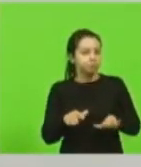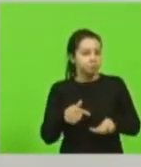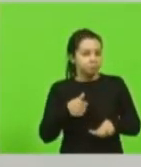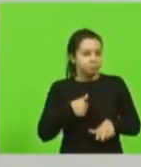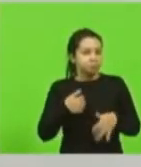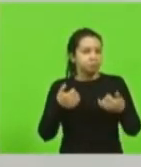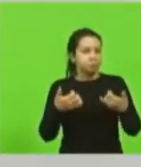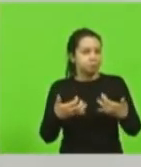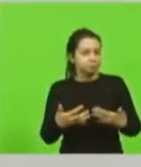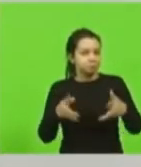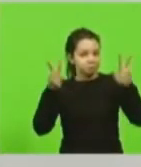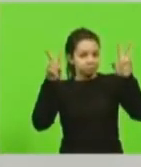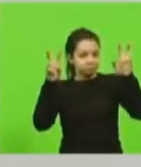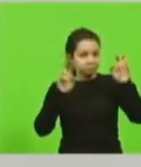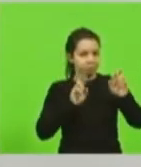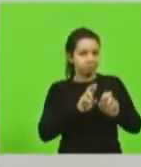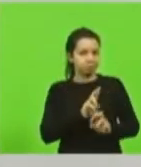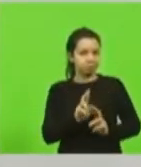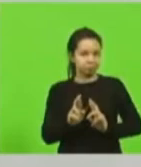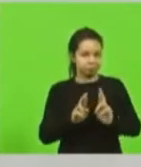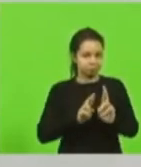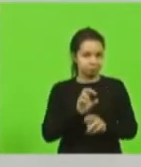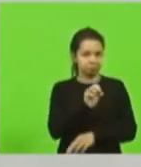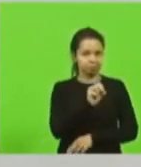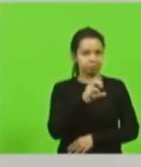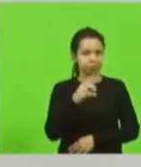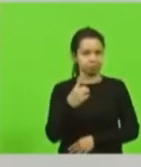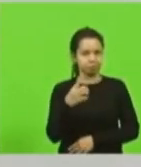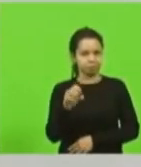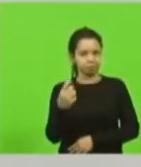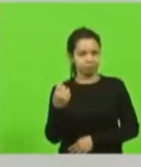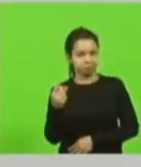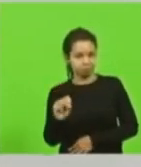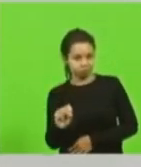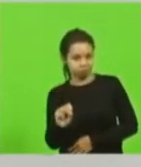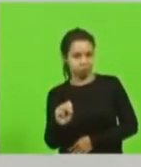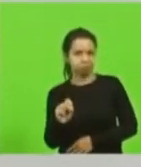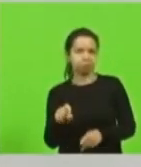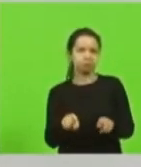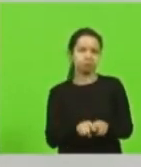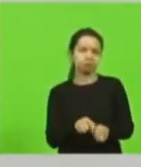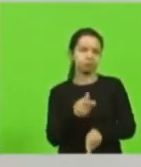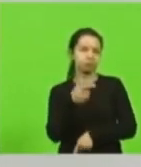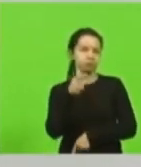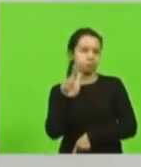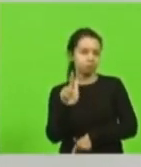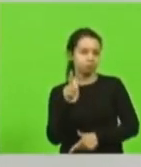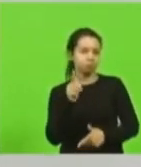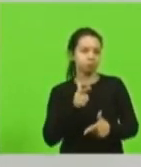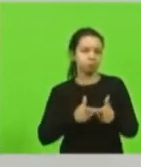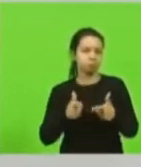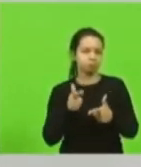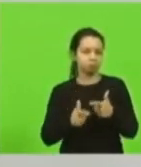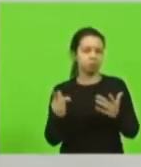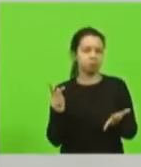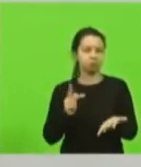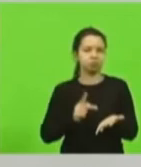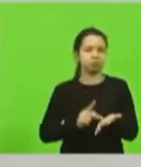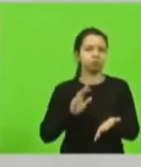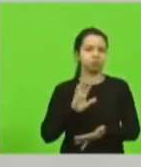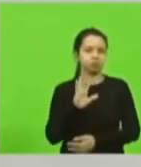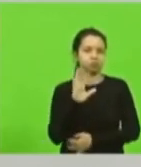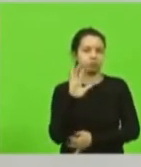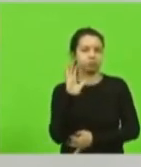é outro problema real e um outro problema real que está acontecendo gostaria de que esse vídeo também